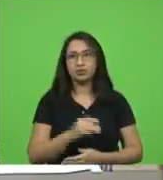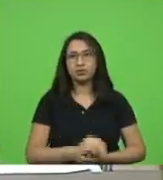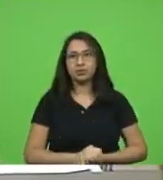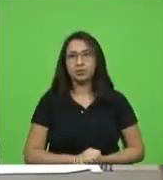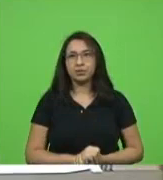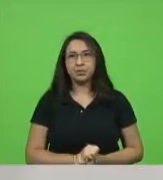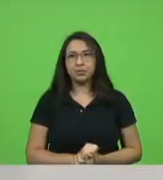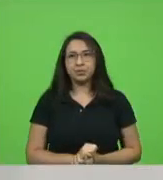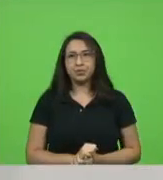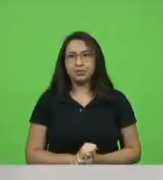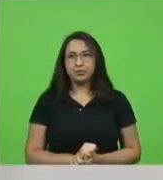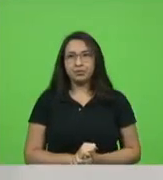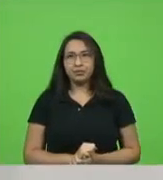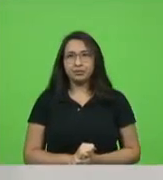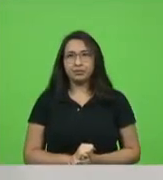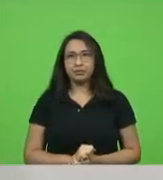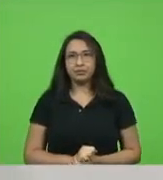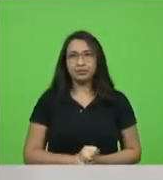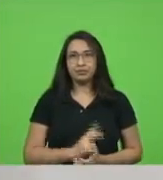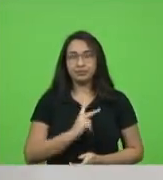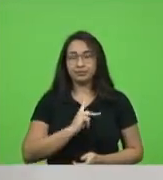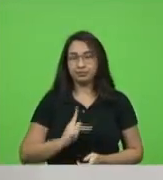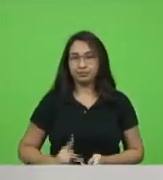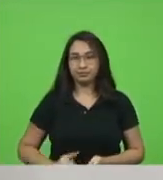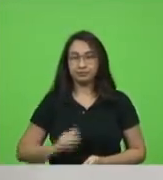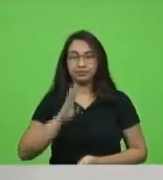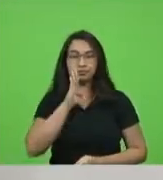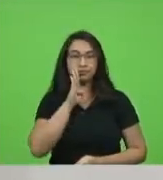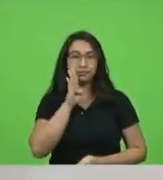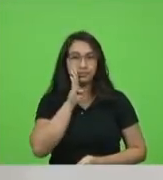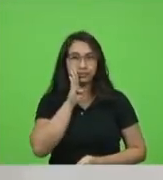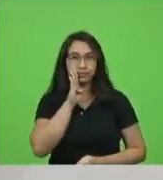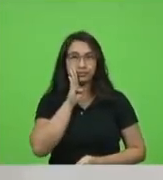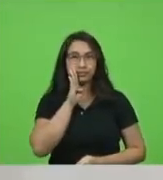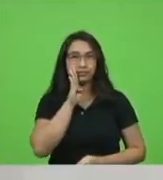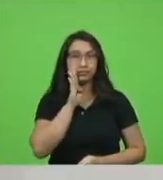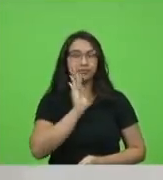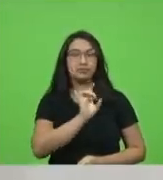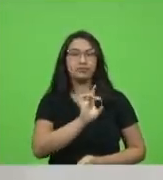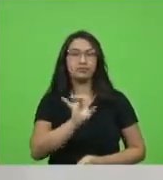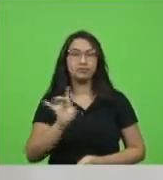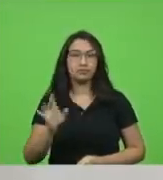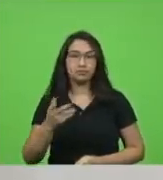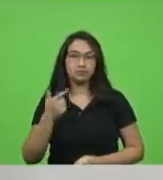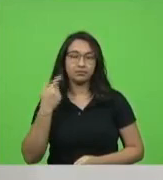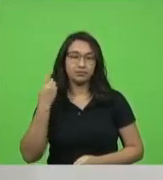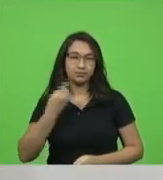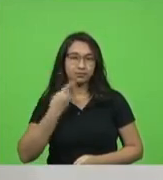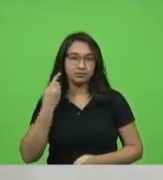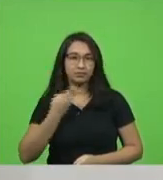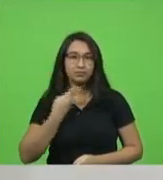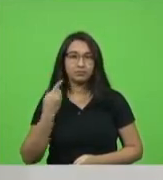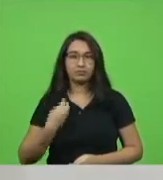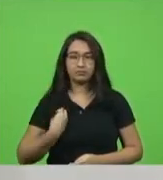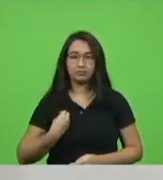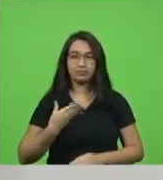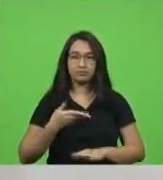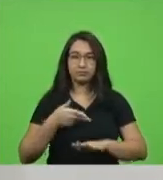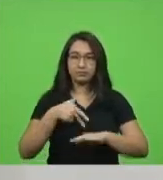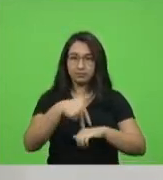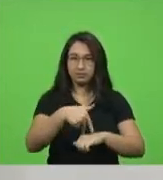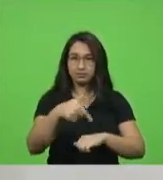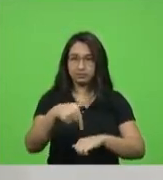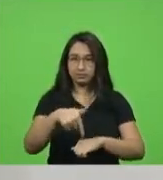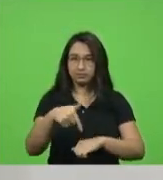senhor presidente Berlanda aos deputados deputadas que aqui estão a quem nos